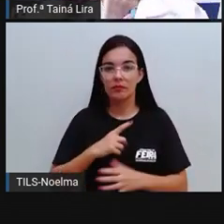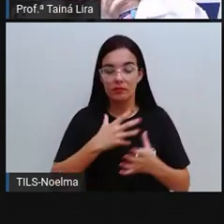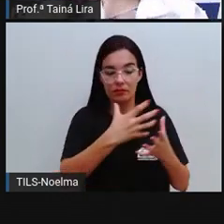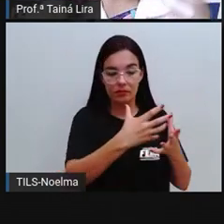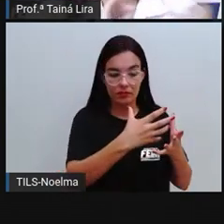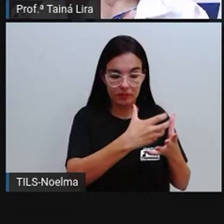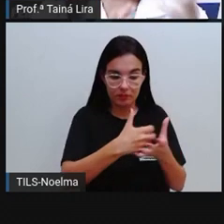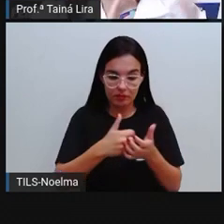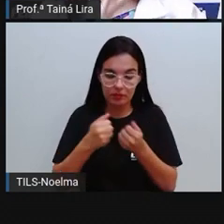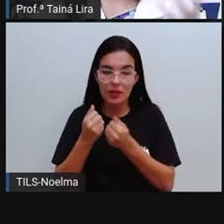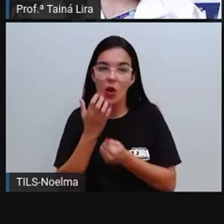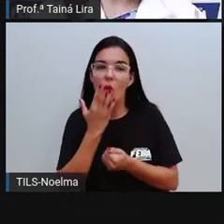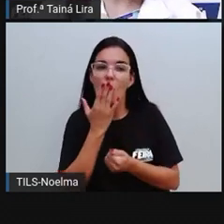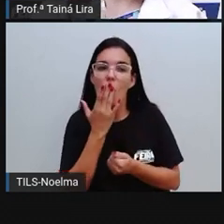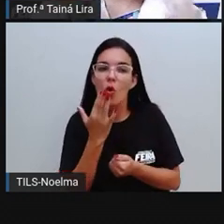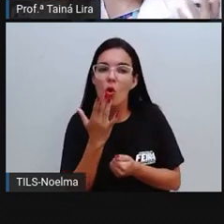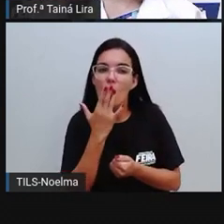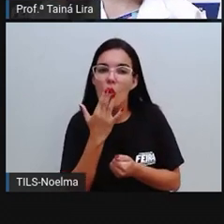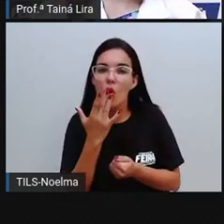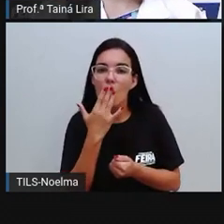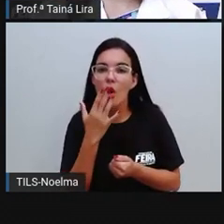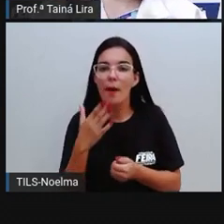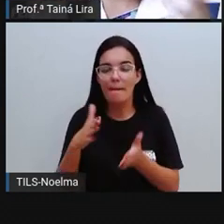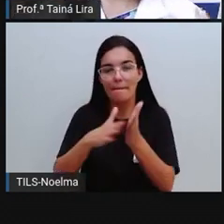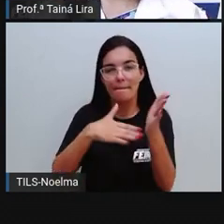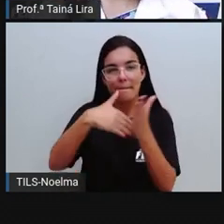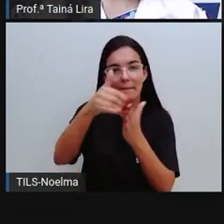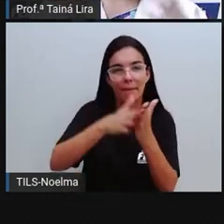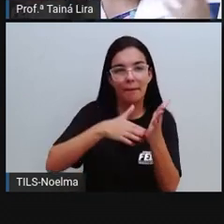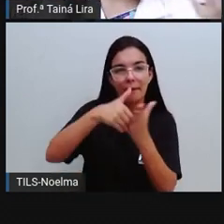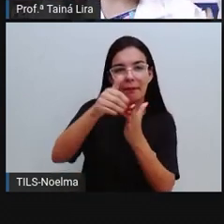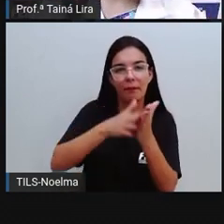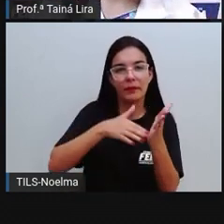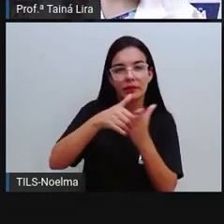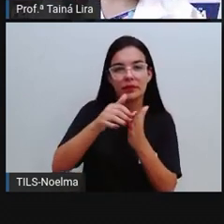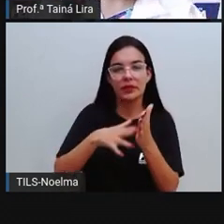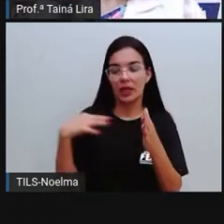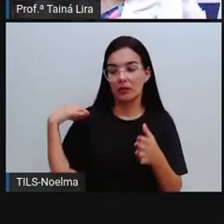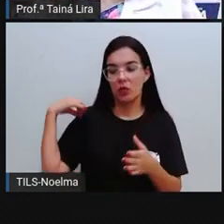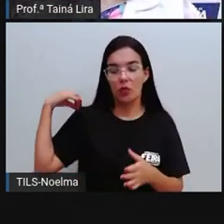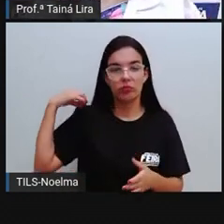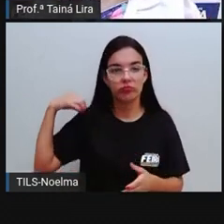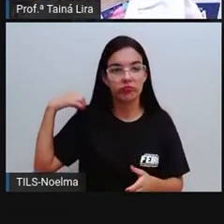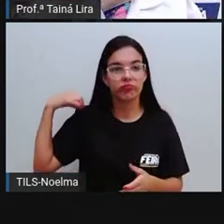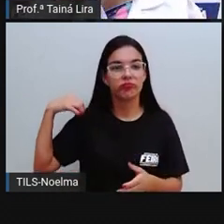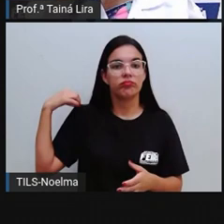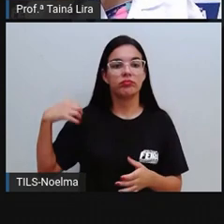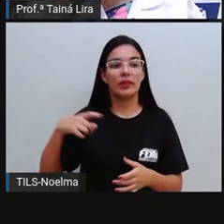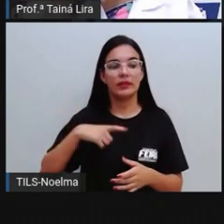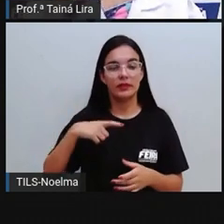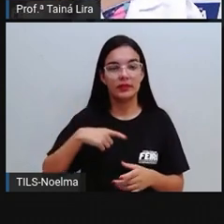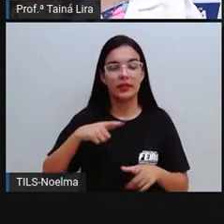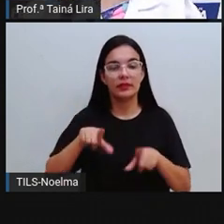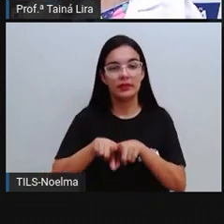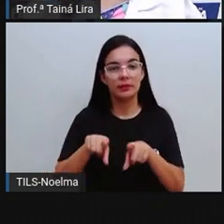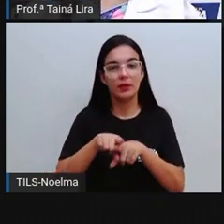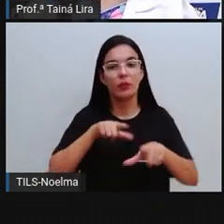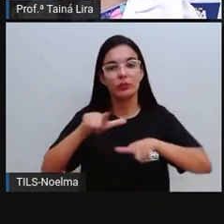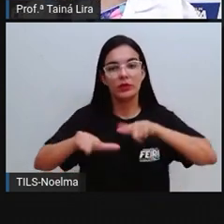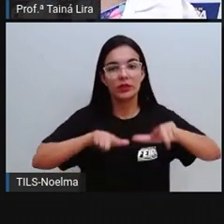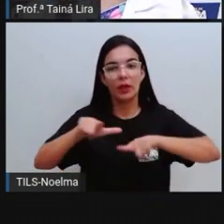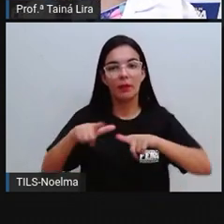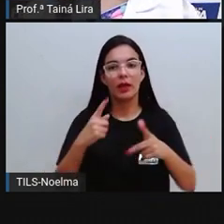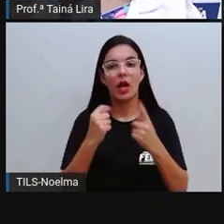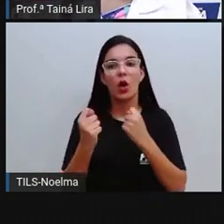extrair aí um corante, né, pra fazer aí tinta, pra tingir tecido, que era uma das atividades econômicas